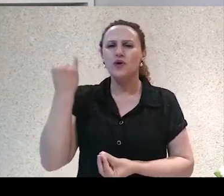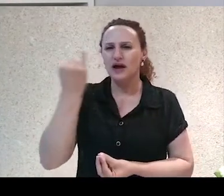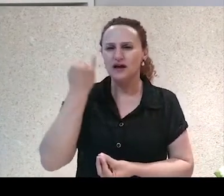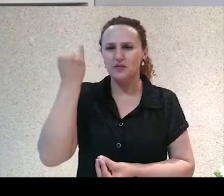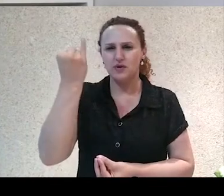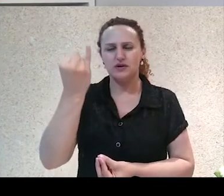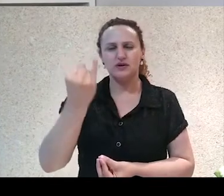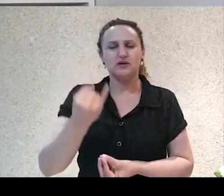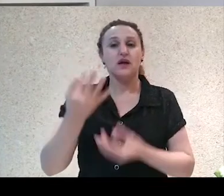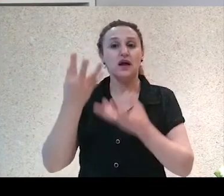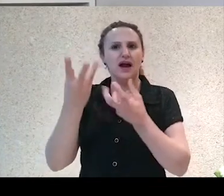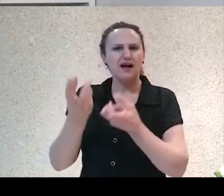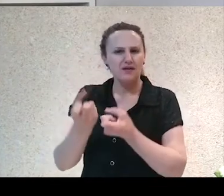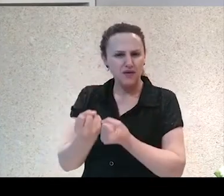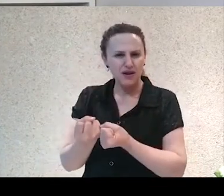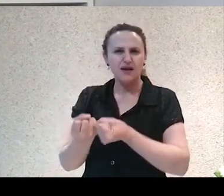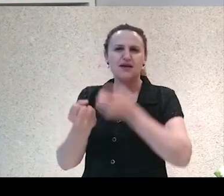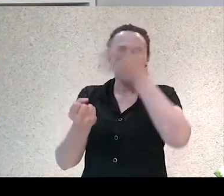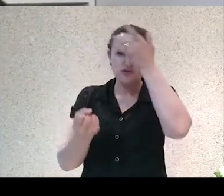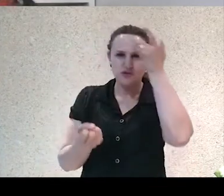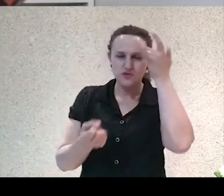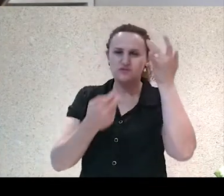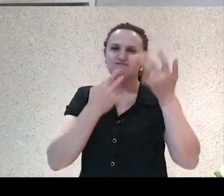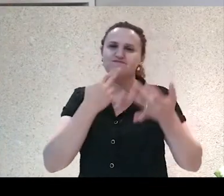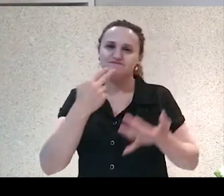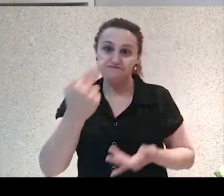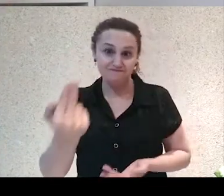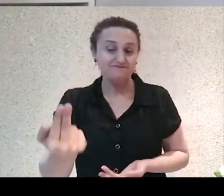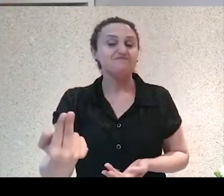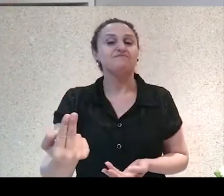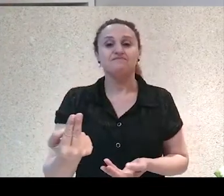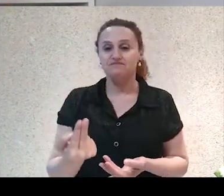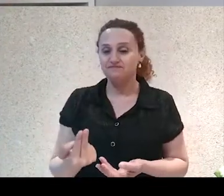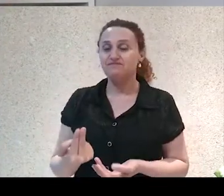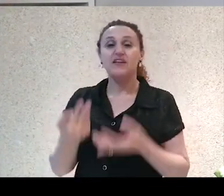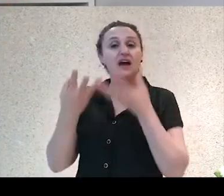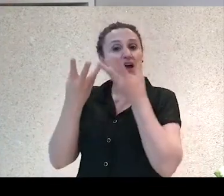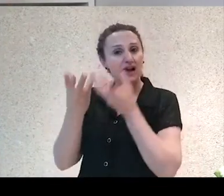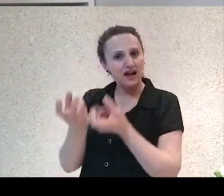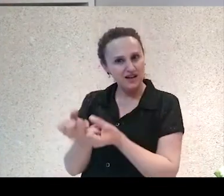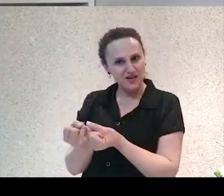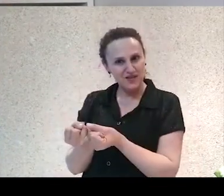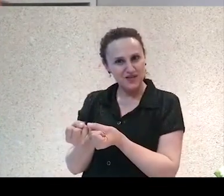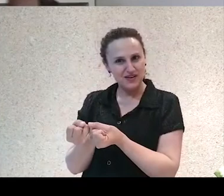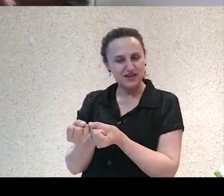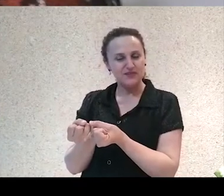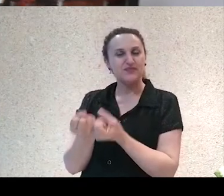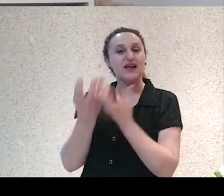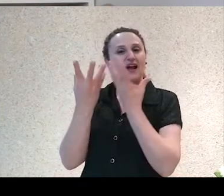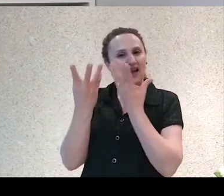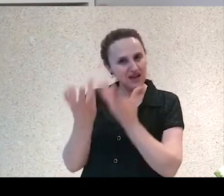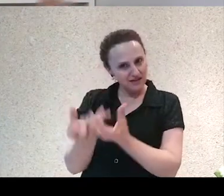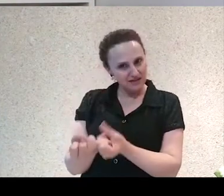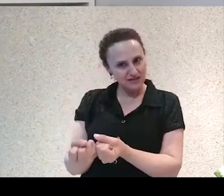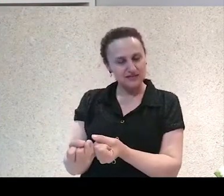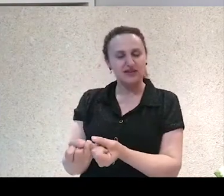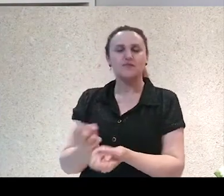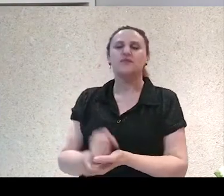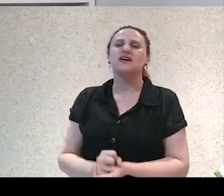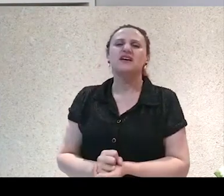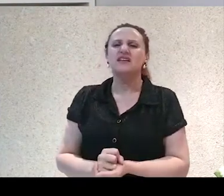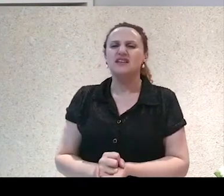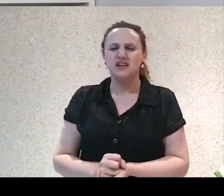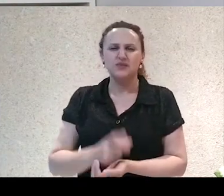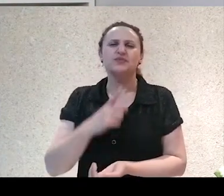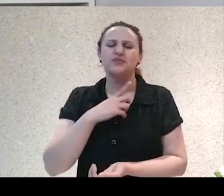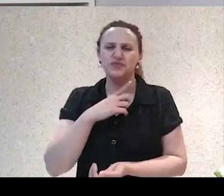alguns outros seres que fazem parte do mesmo lugar que nós, que vai ser questionado nessa obra aqui da Han Kang, A Vegetariana. E